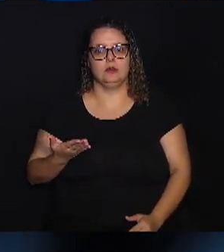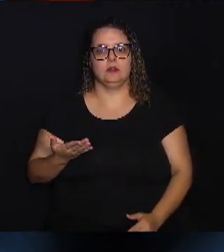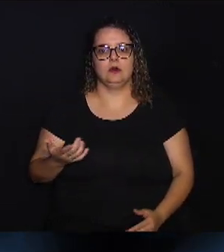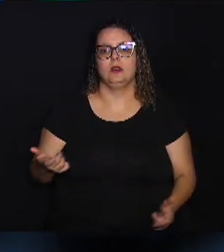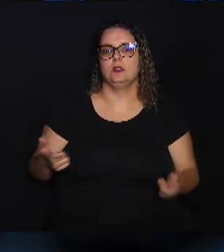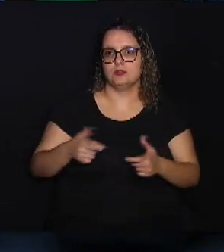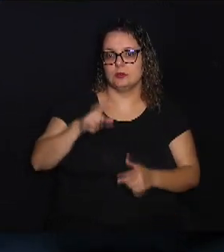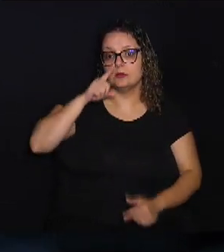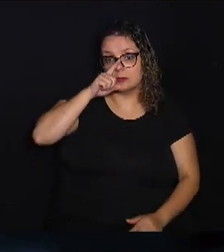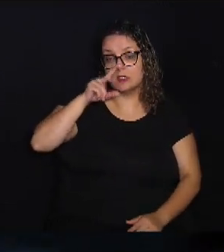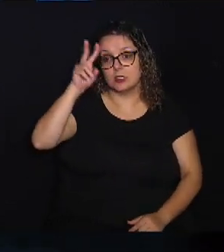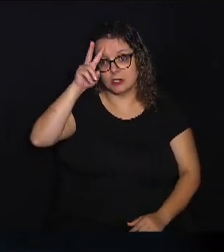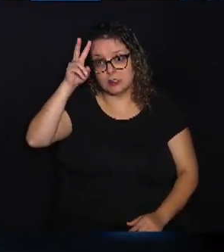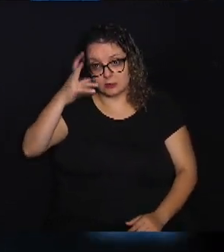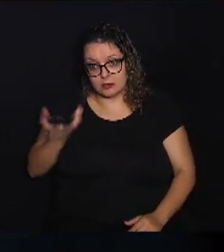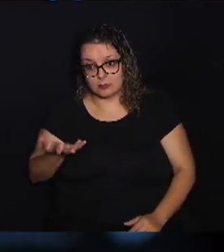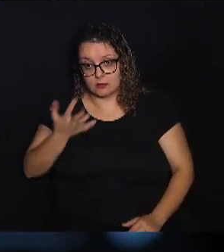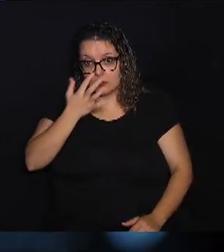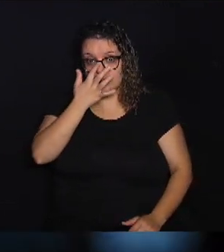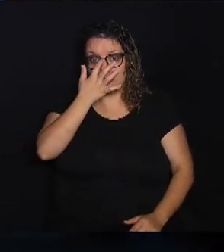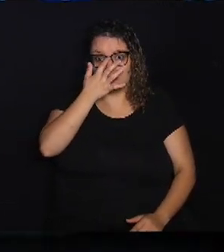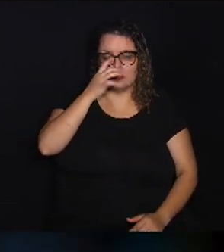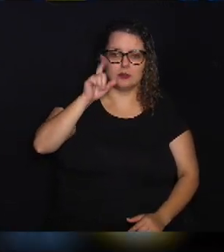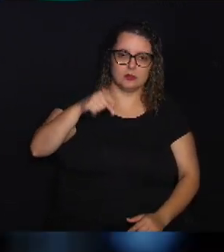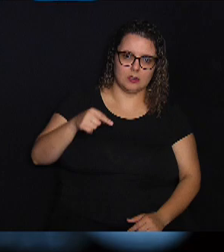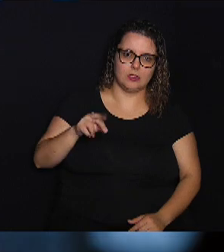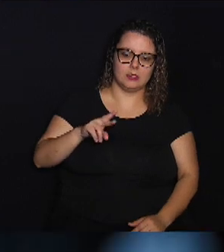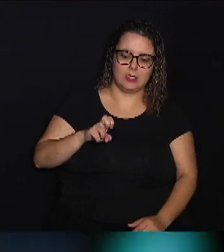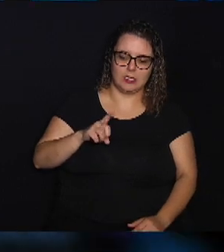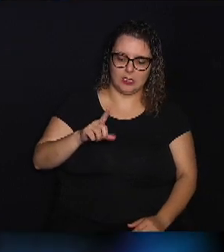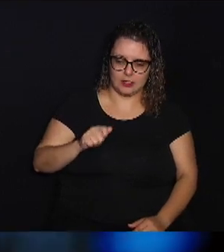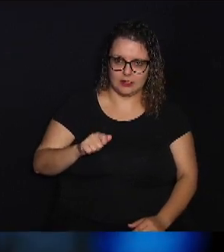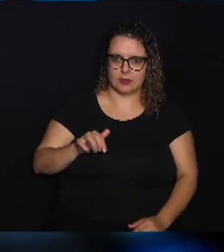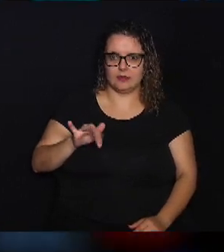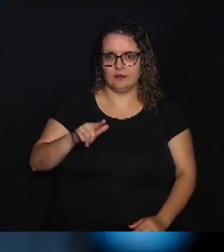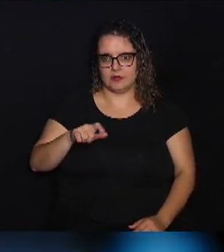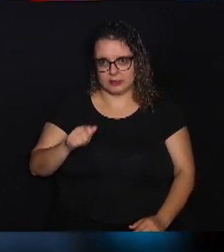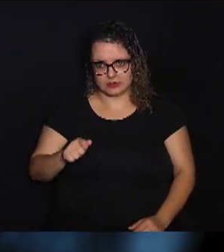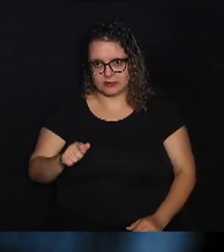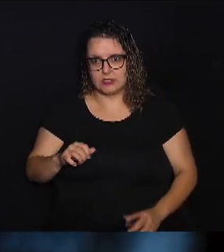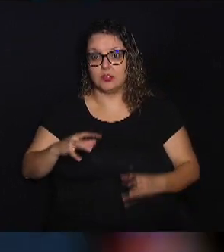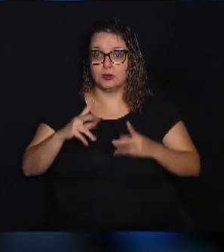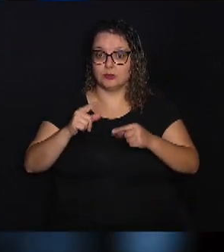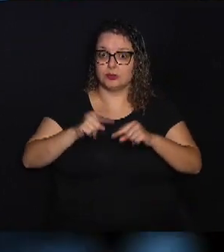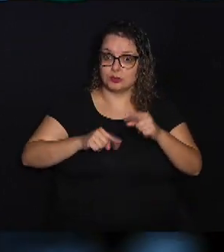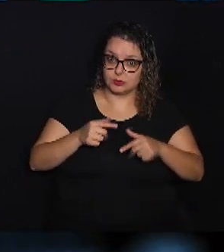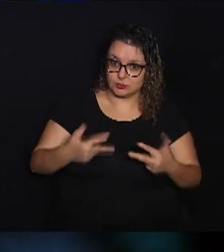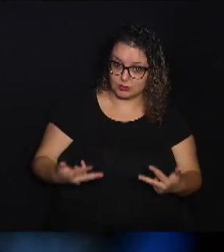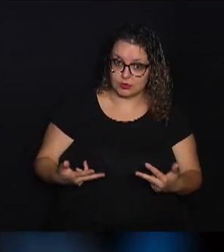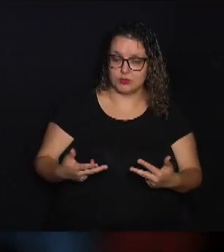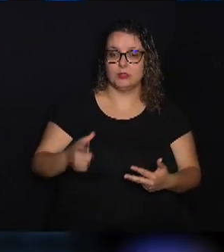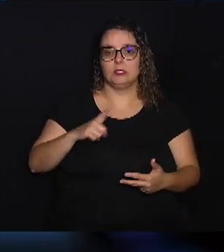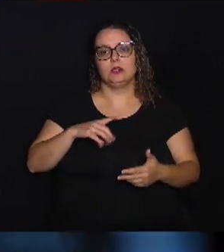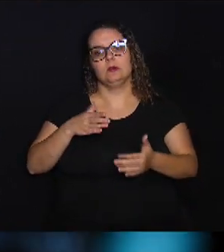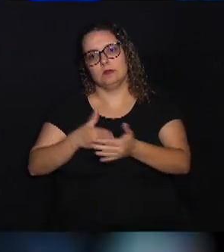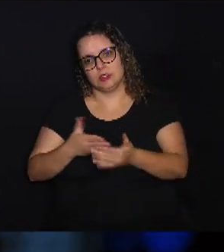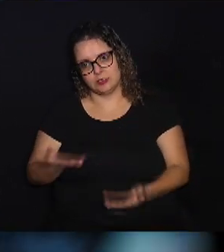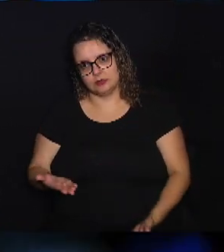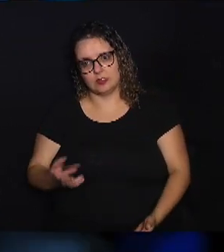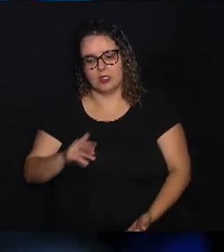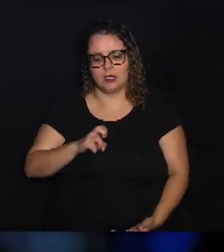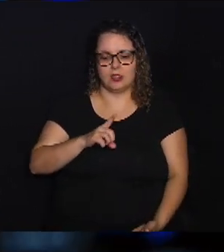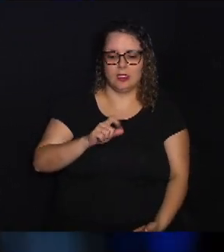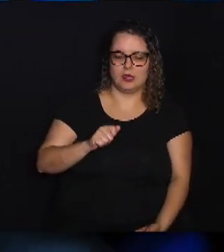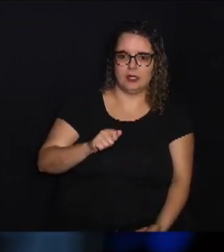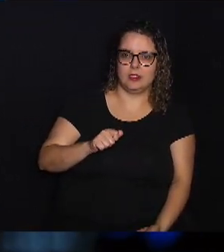Lembrando que, apesar de ser da renda fixa esse produto, todos os produtos têm risco. É claro que a renda fixa tem